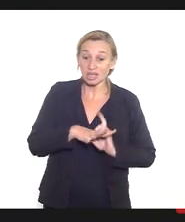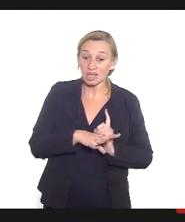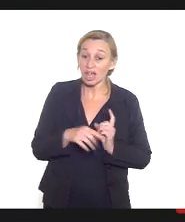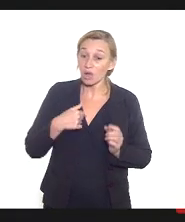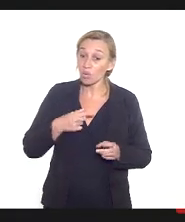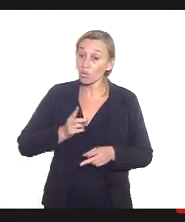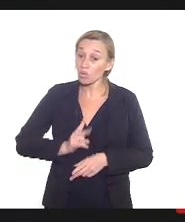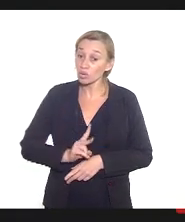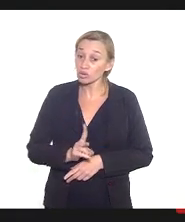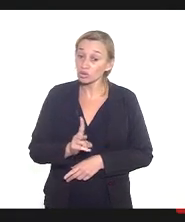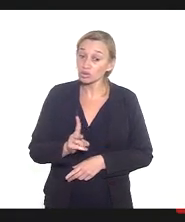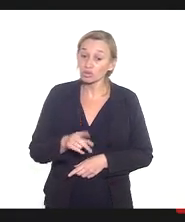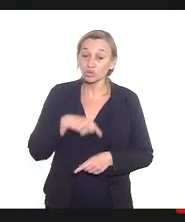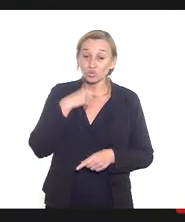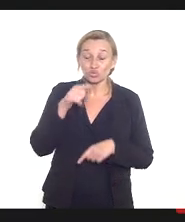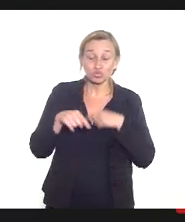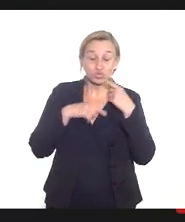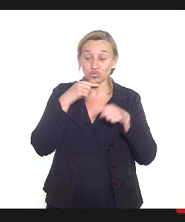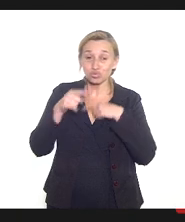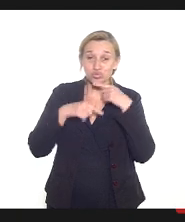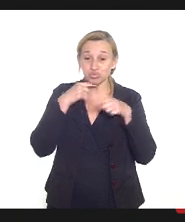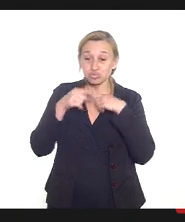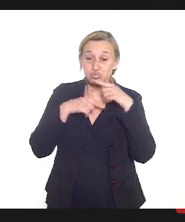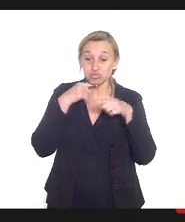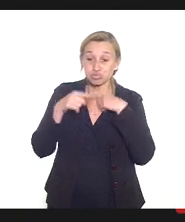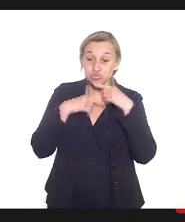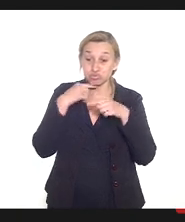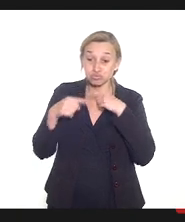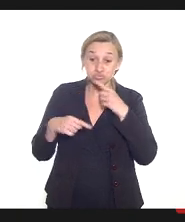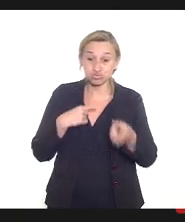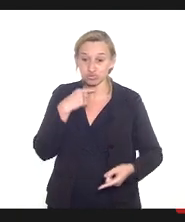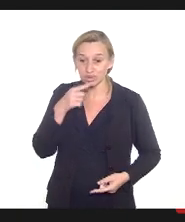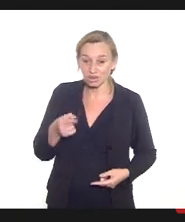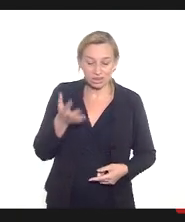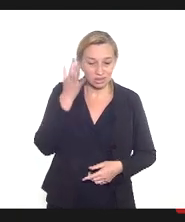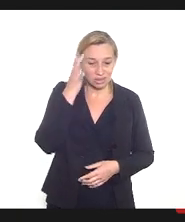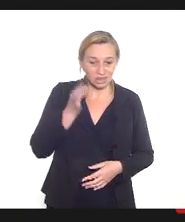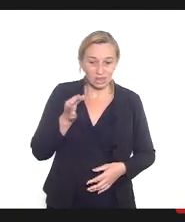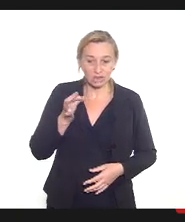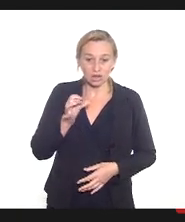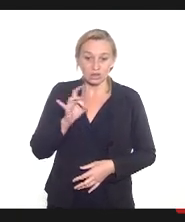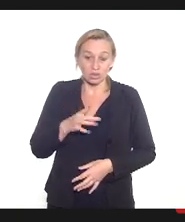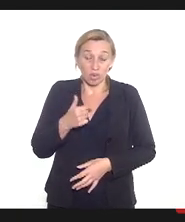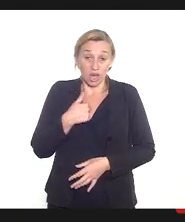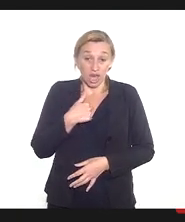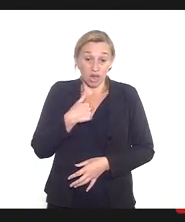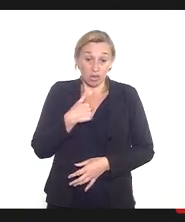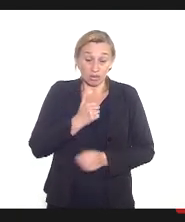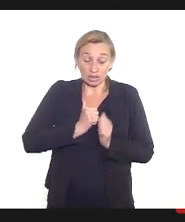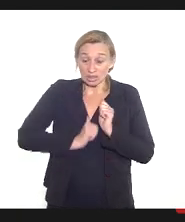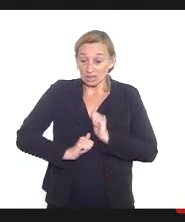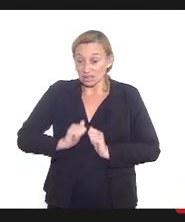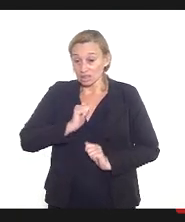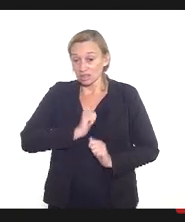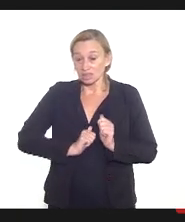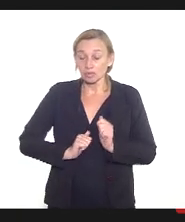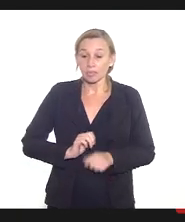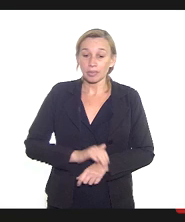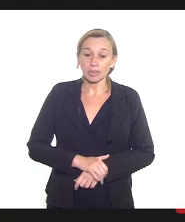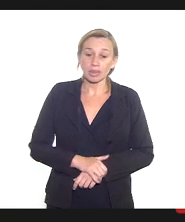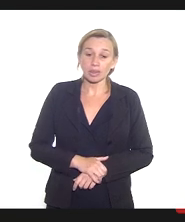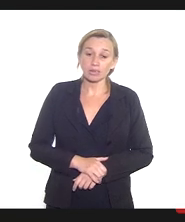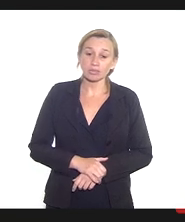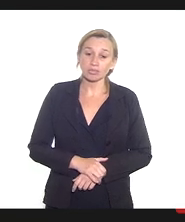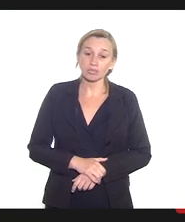continuo com muitas dúvidas eu não sei se sou só eu que estou angustiada é